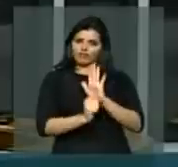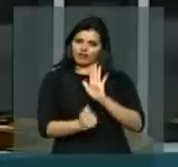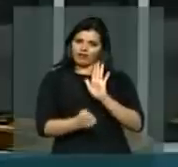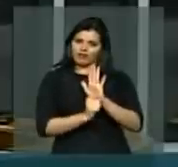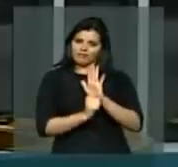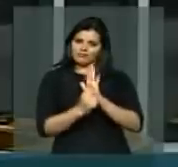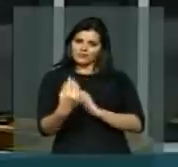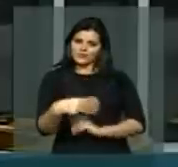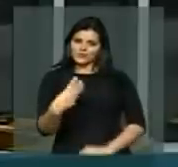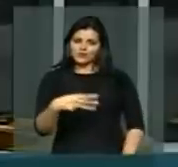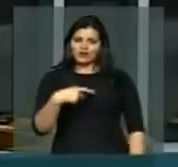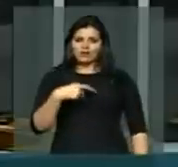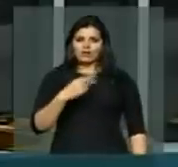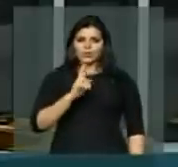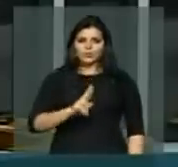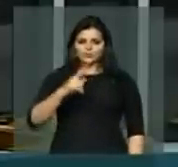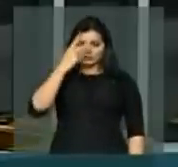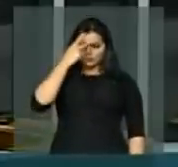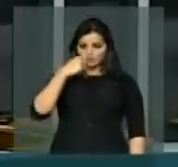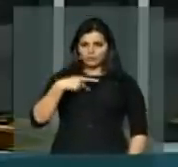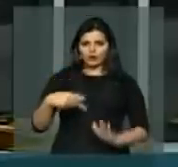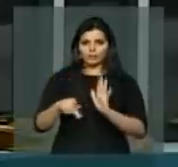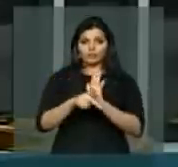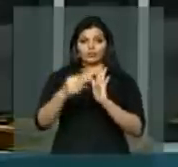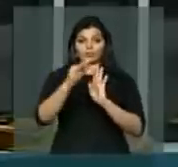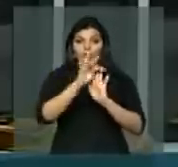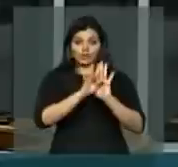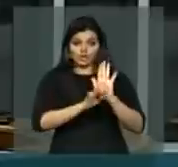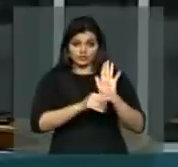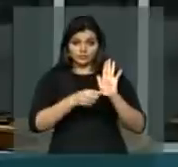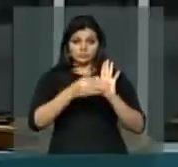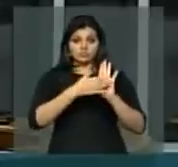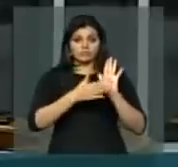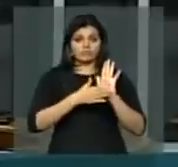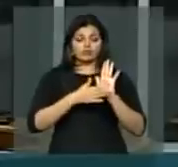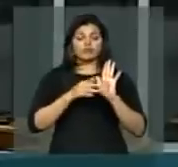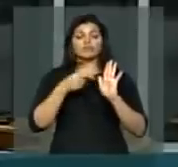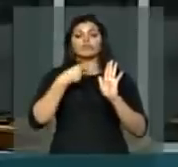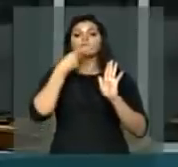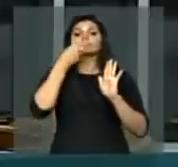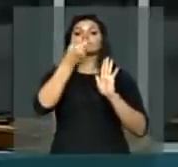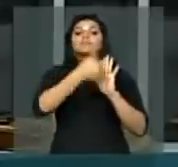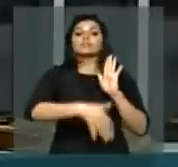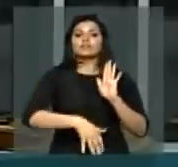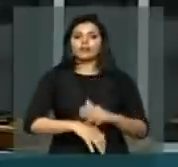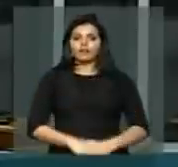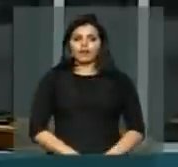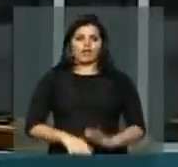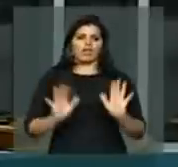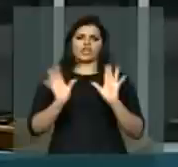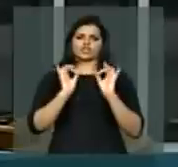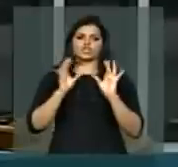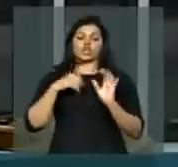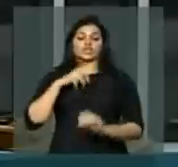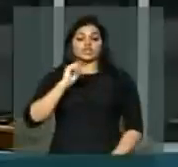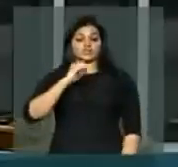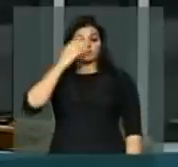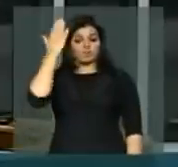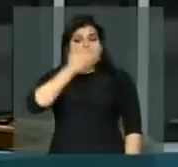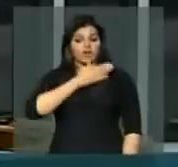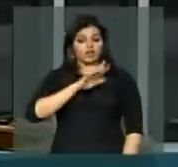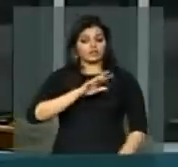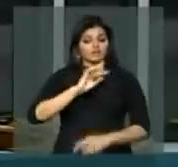próprio. Diz o texto proposto, a certa altura, salvo prova em contrário,